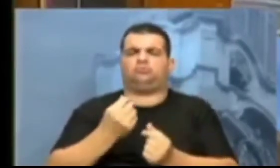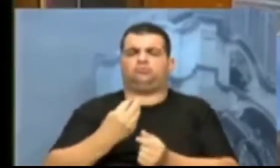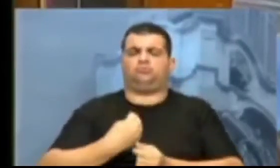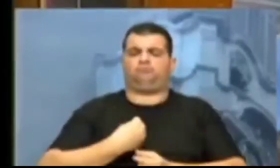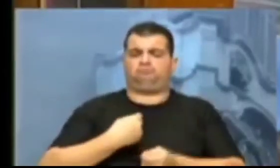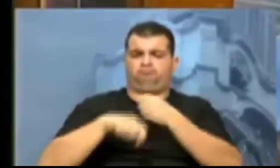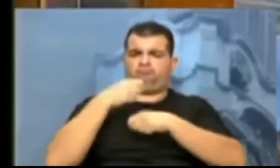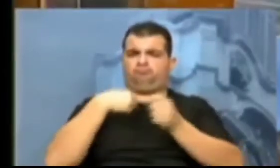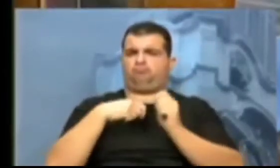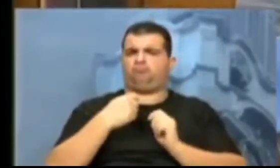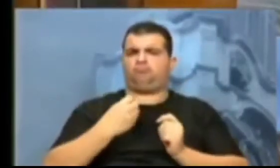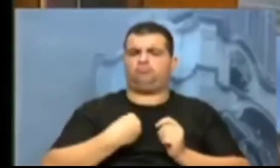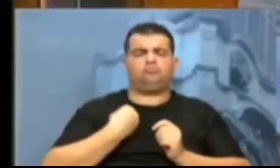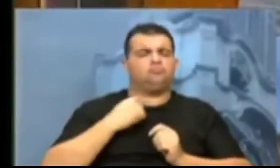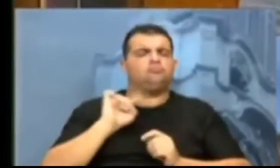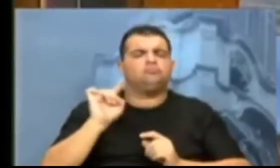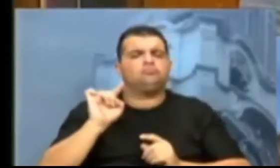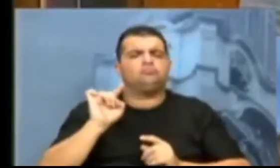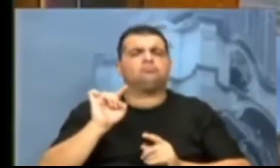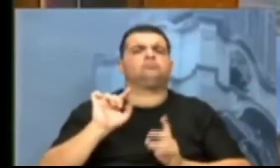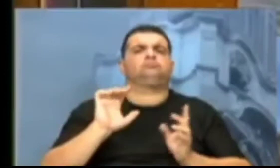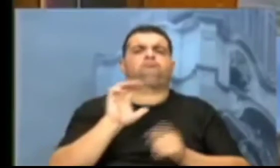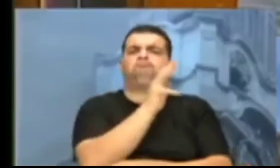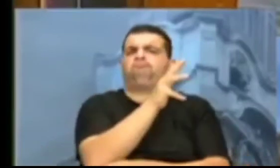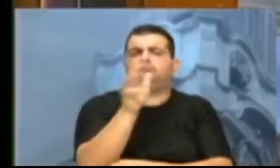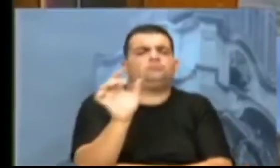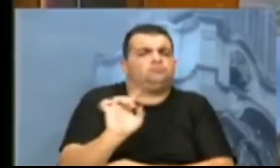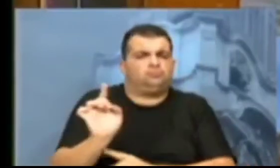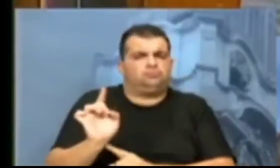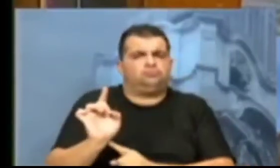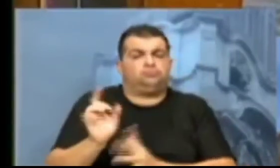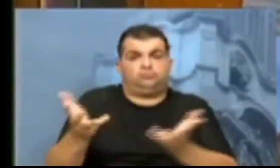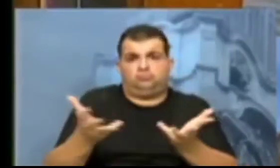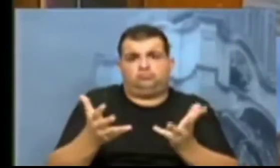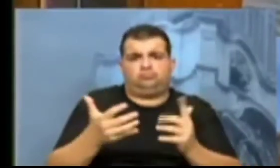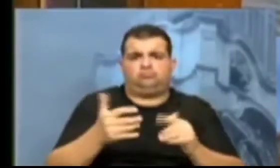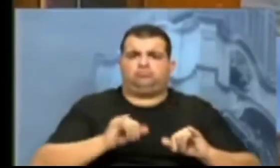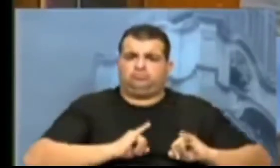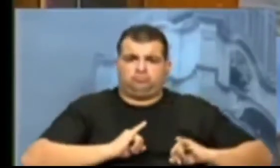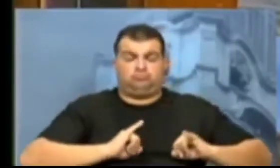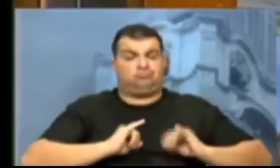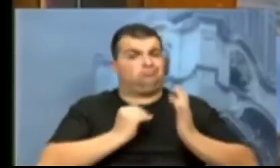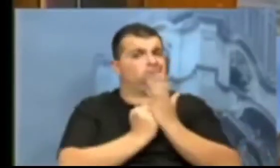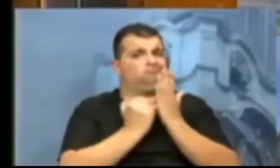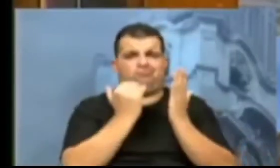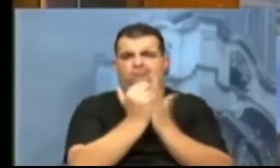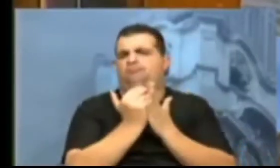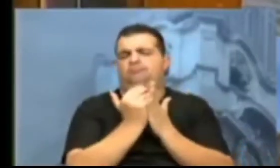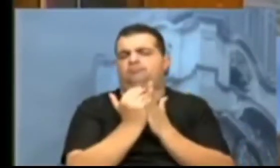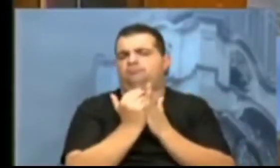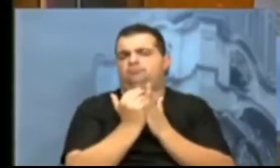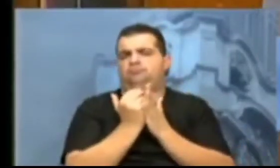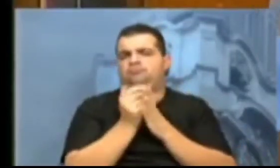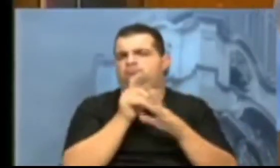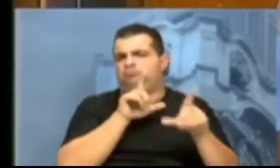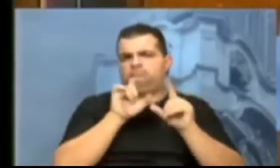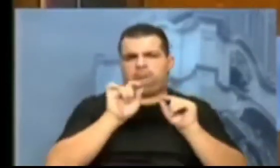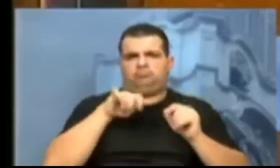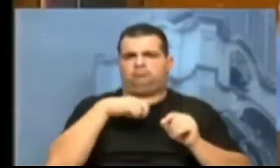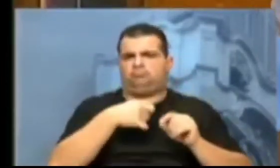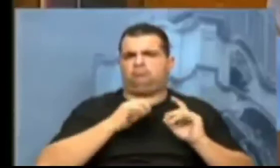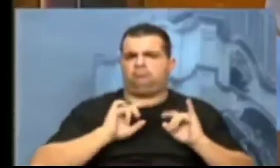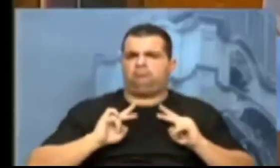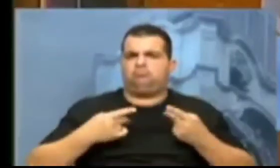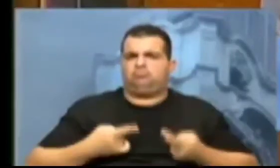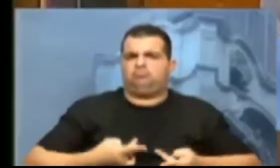meio ambiente. E hoje pagamos um preço muito alto por todas as nossas escolhas como humanidade e